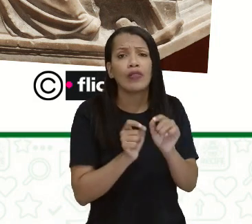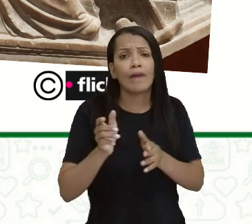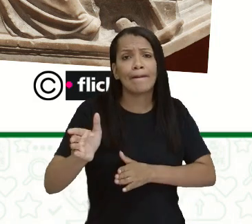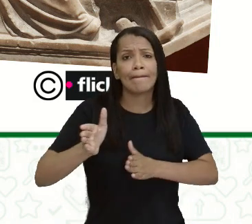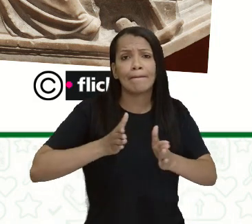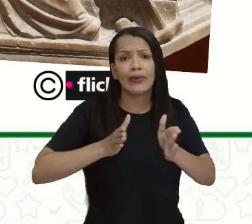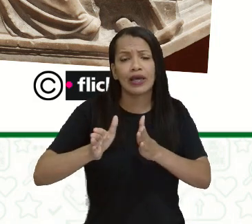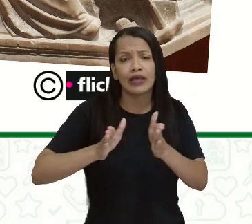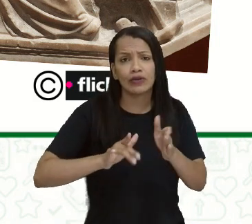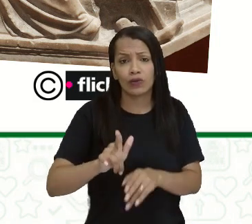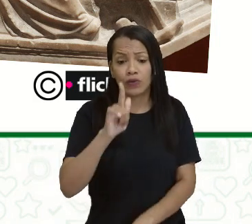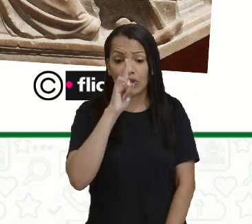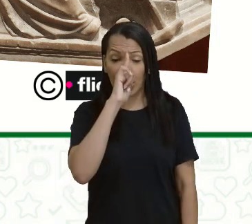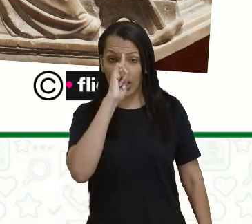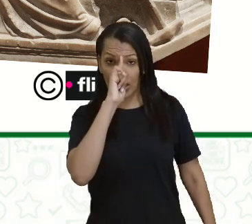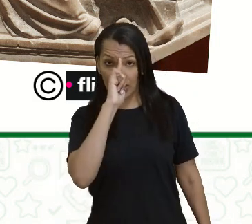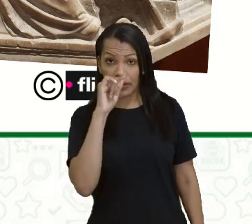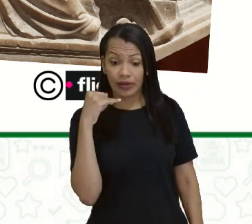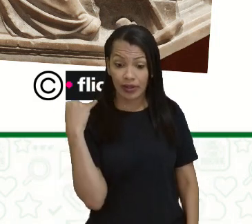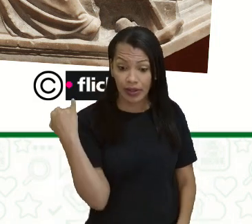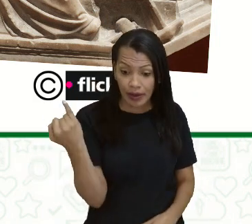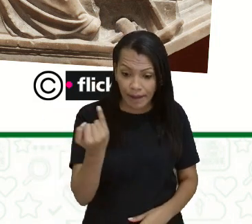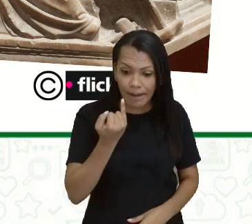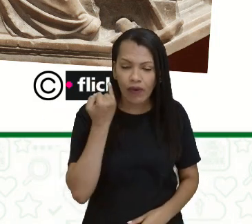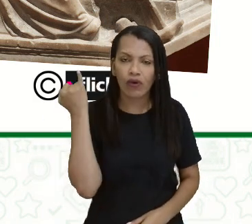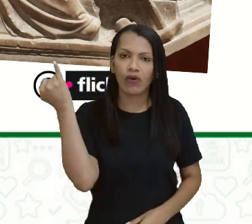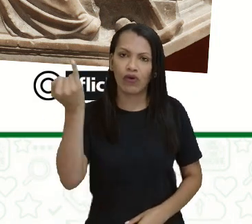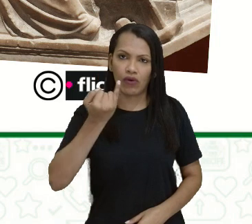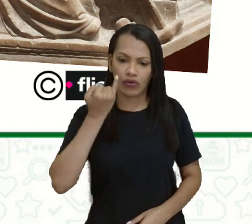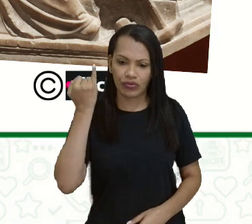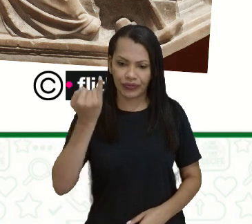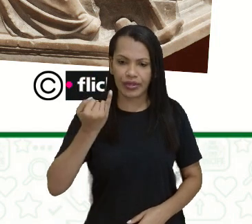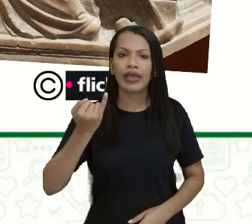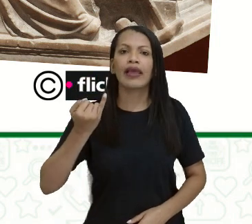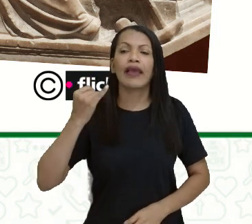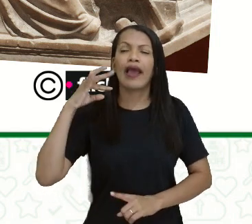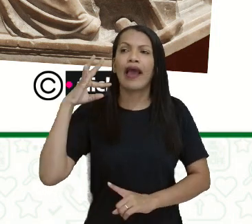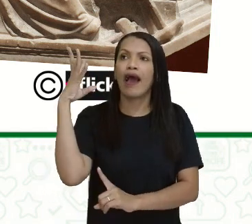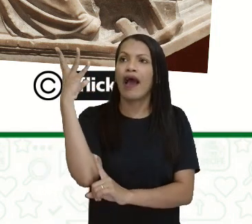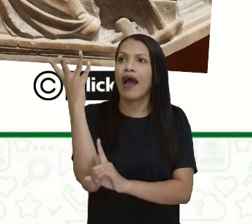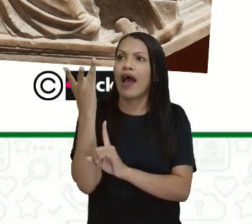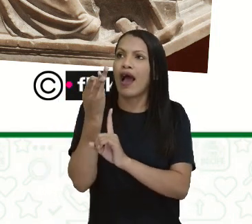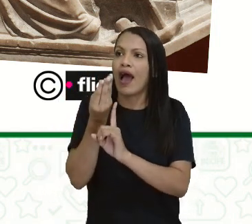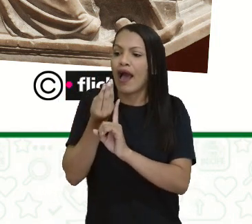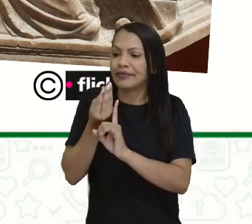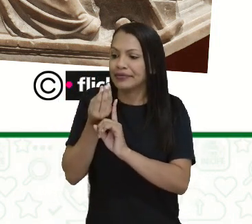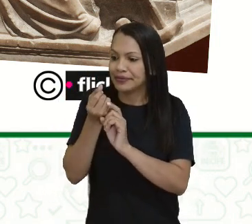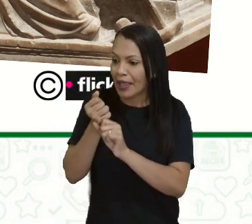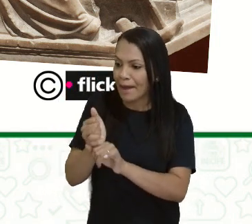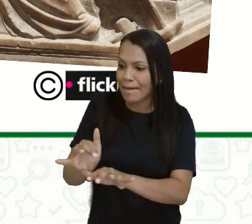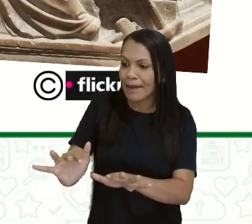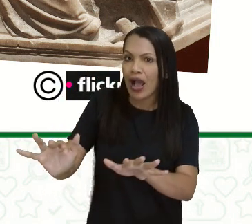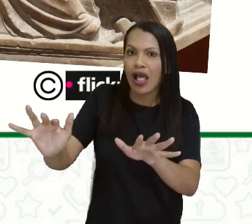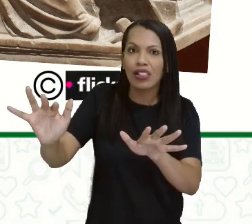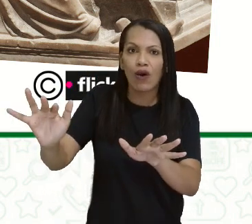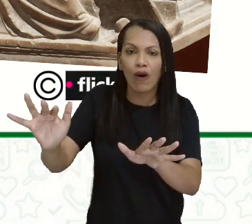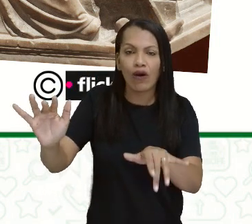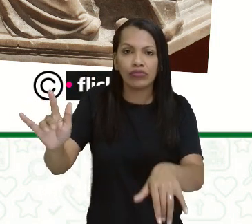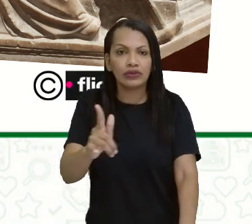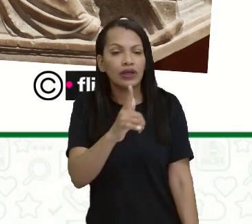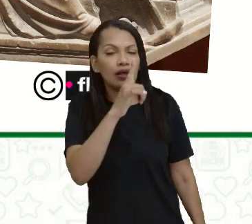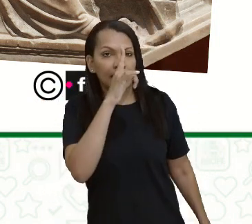que foi muito importante. Foi um período onde a arte floresceu. E essa época da Grécia